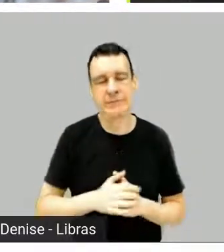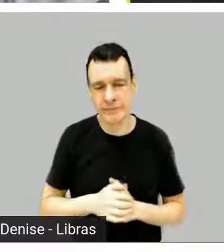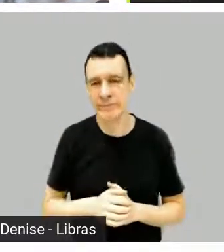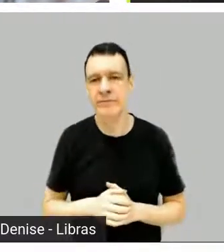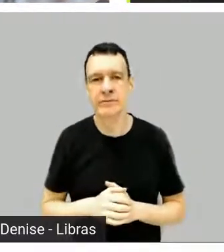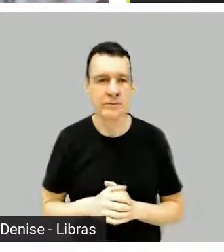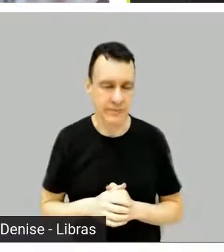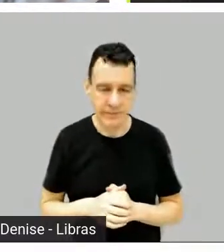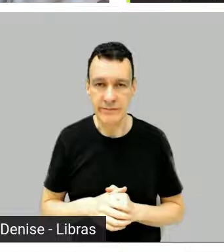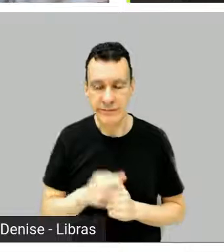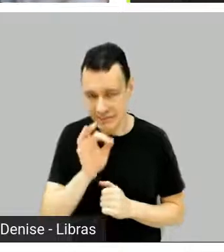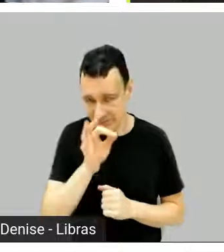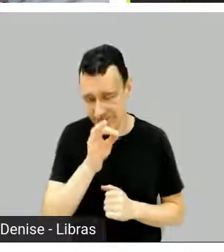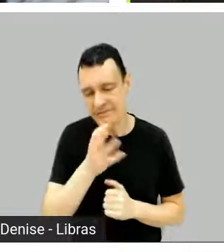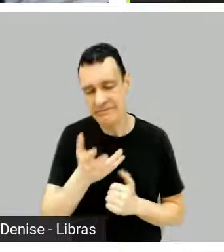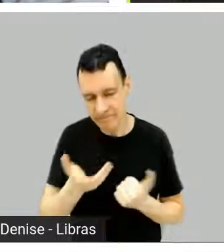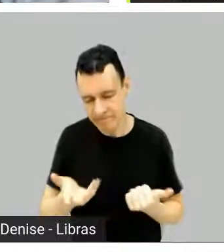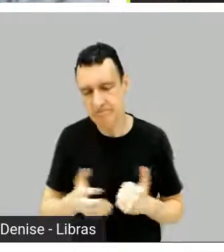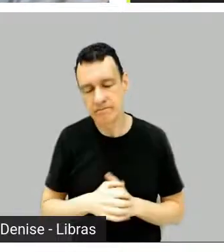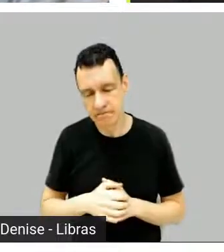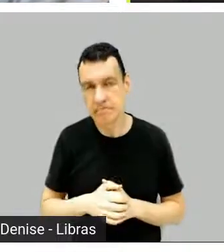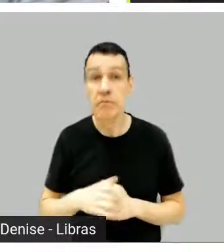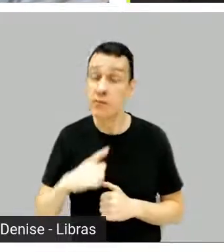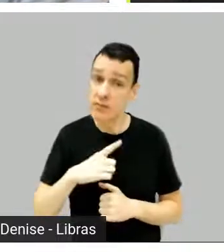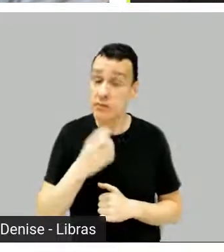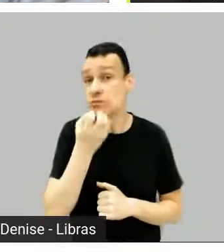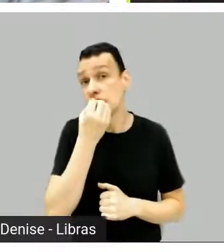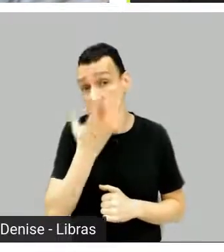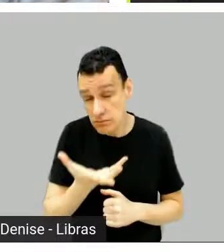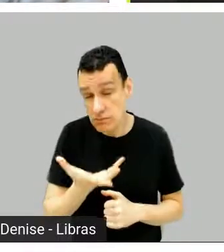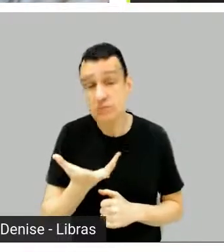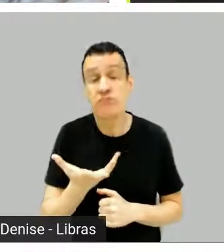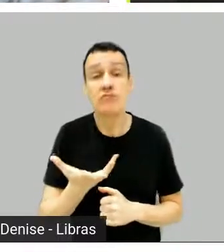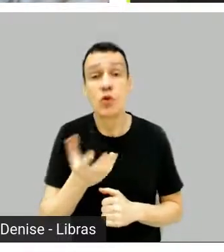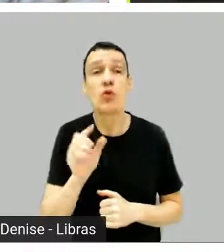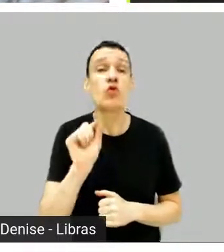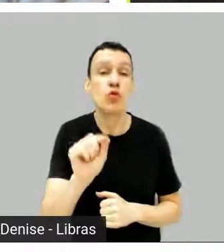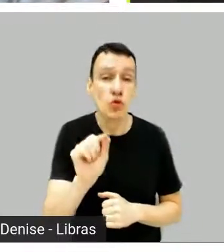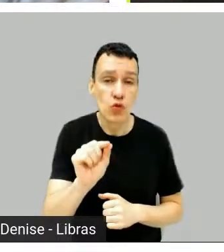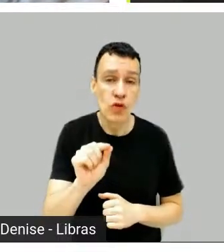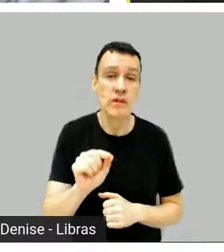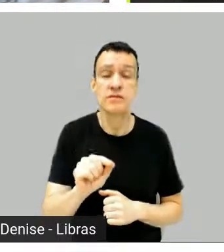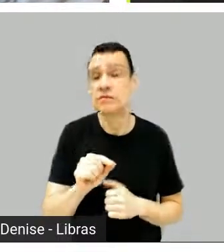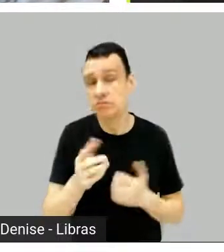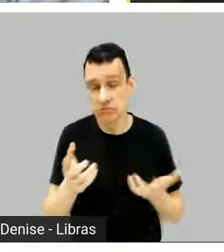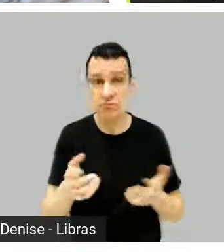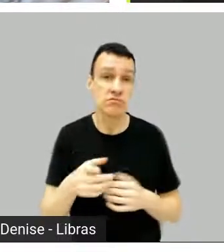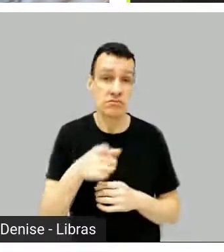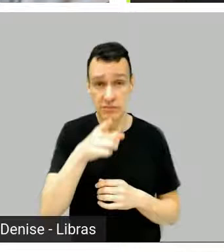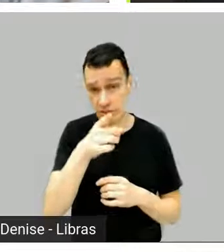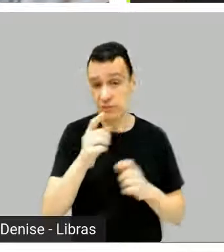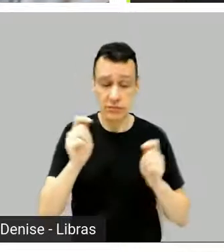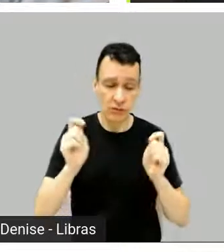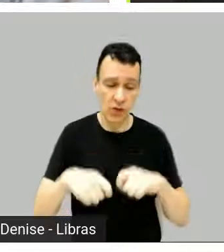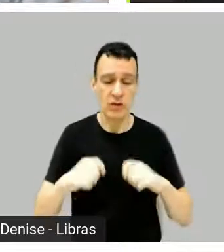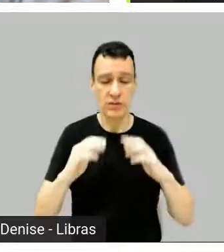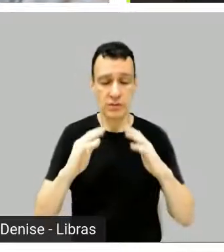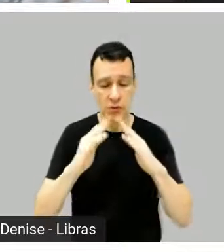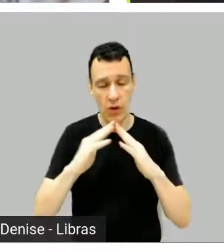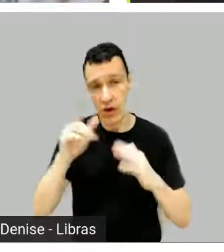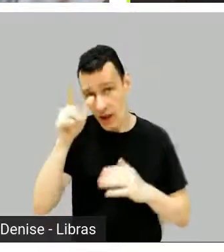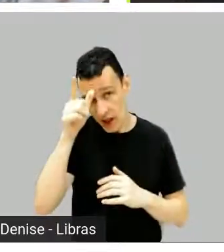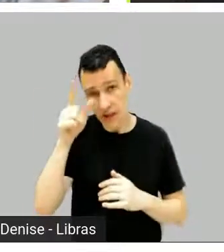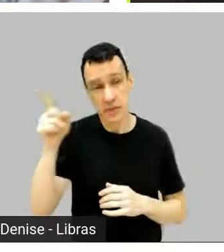Esse modelo, né? Que você pode estar aí, né? É, E acho que centraliza muito essa coisa, né? Do eixo Rio-São